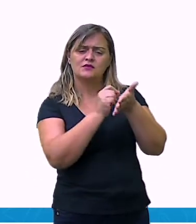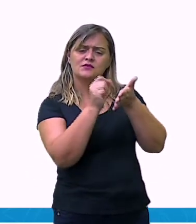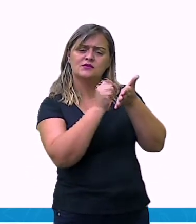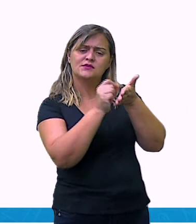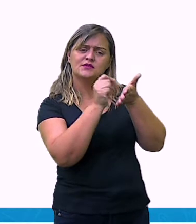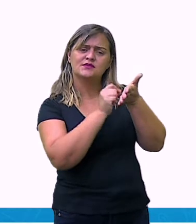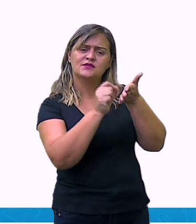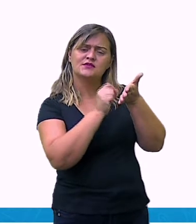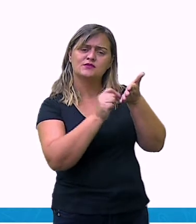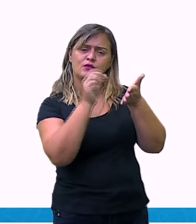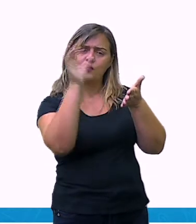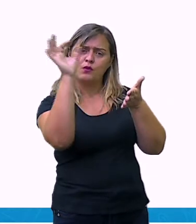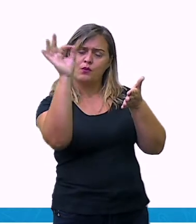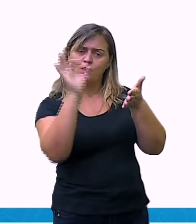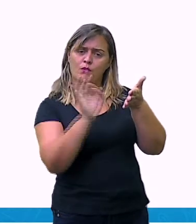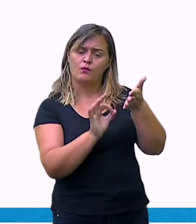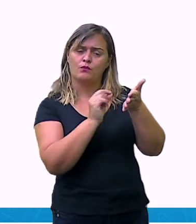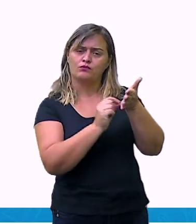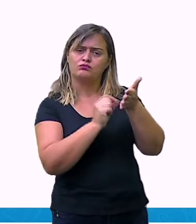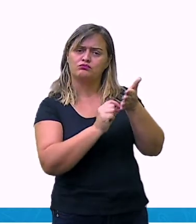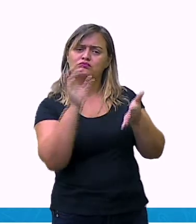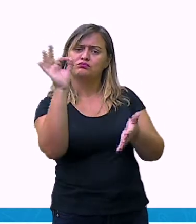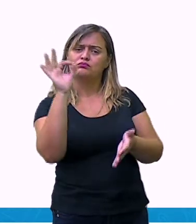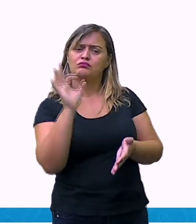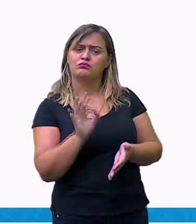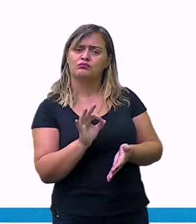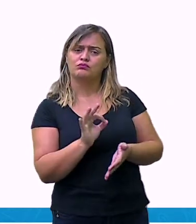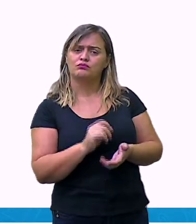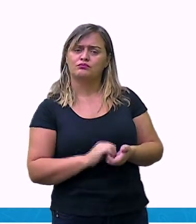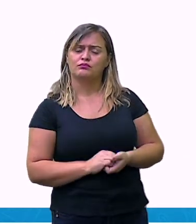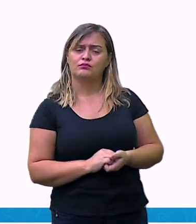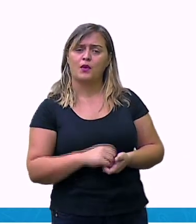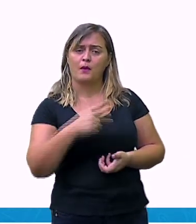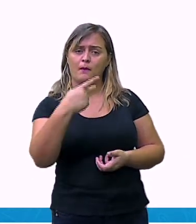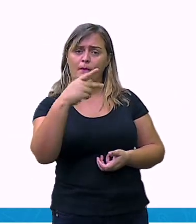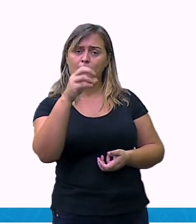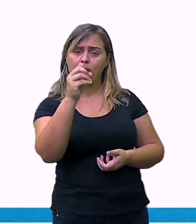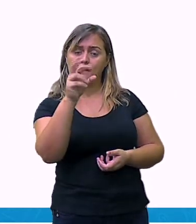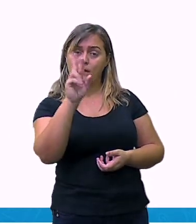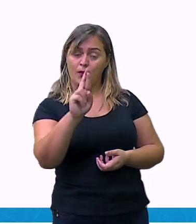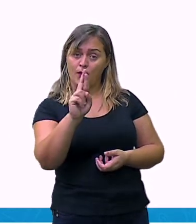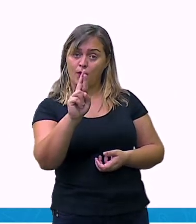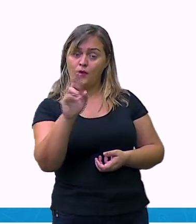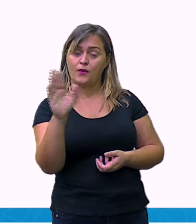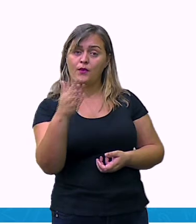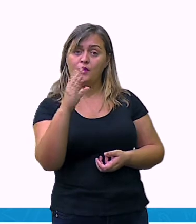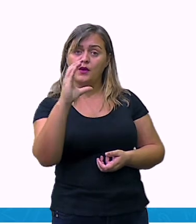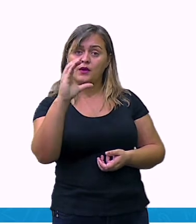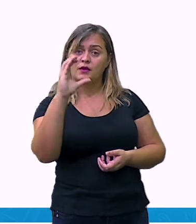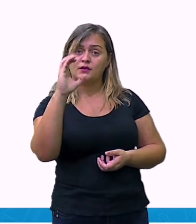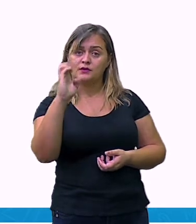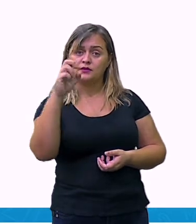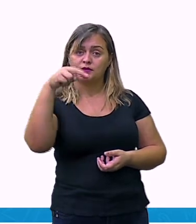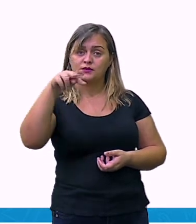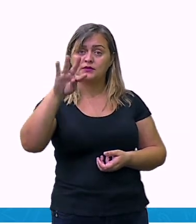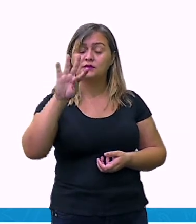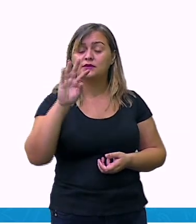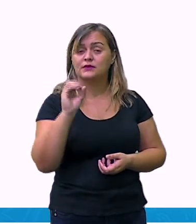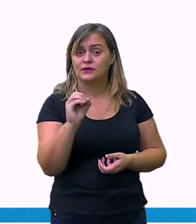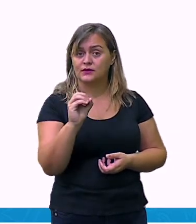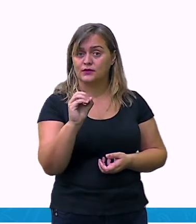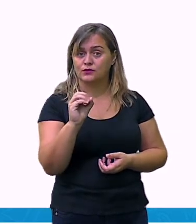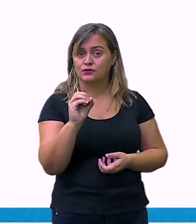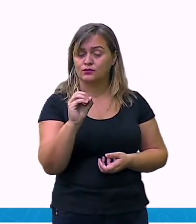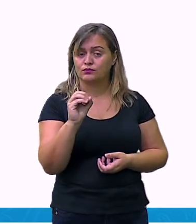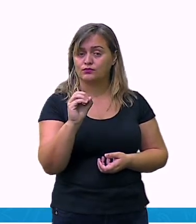Escrevemos porcentagem, ou porcento, da seguinte forma. Então, a expressão 1% representa um